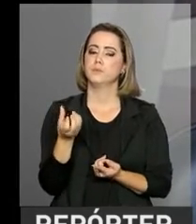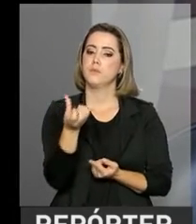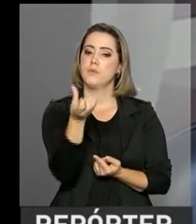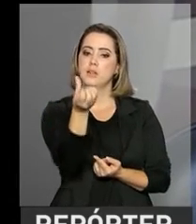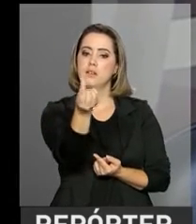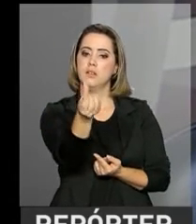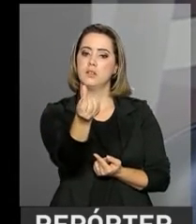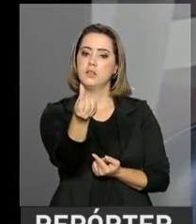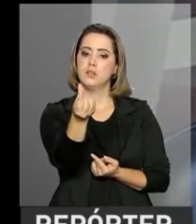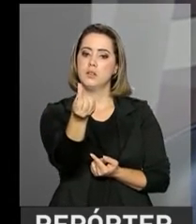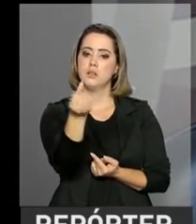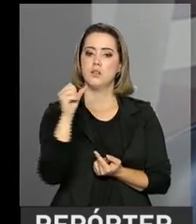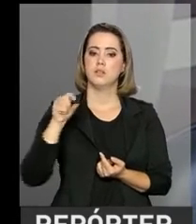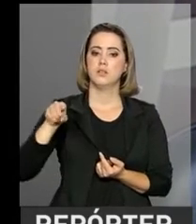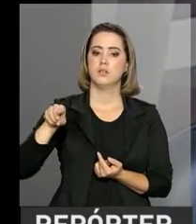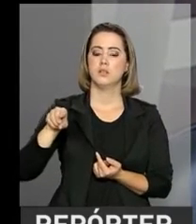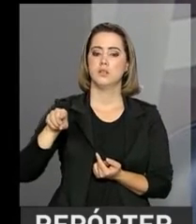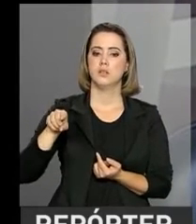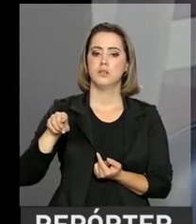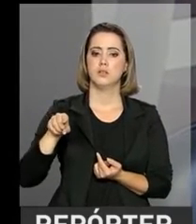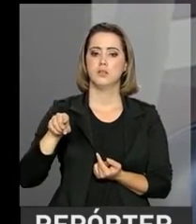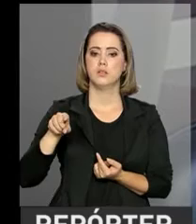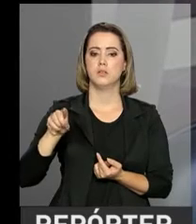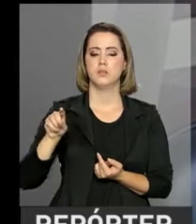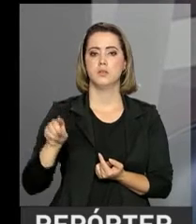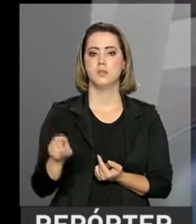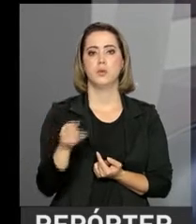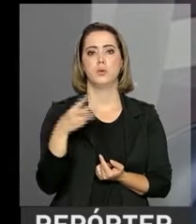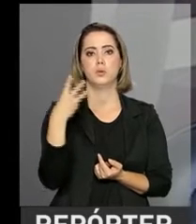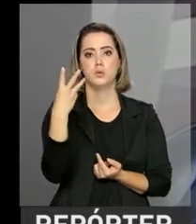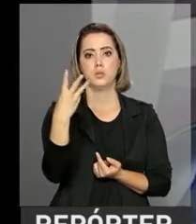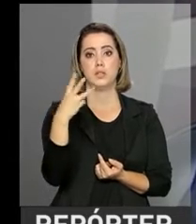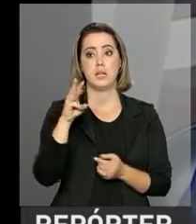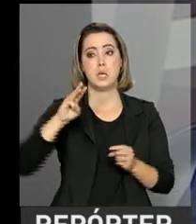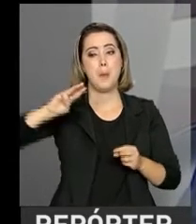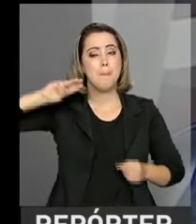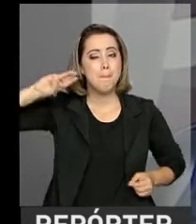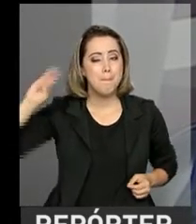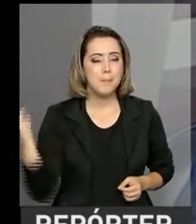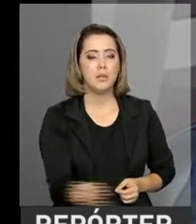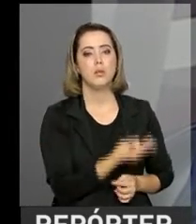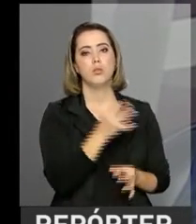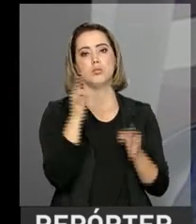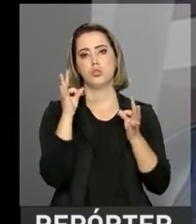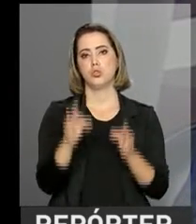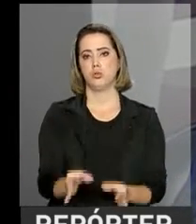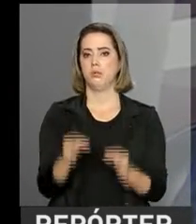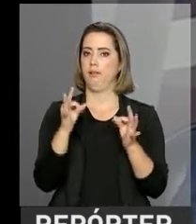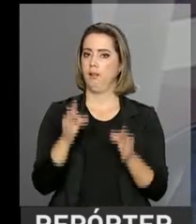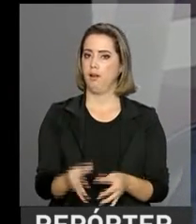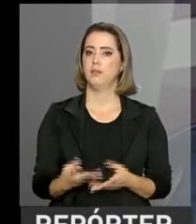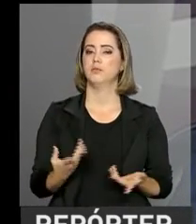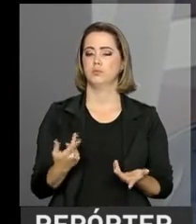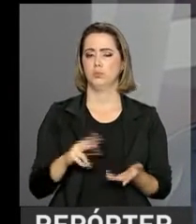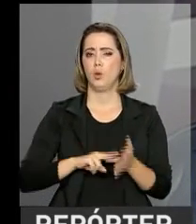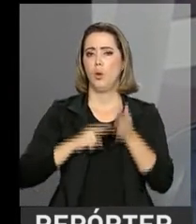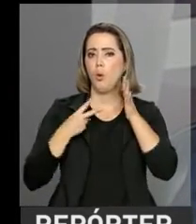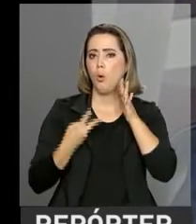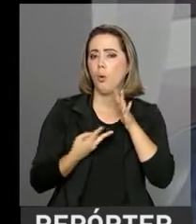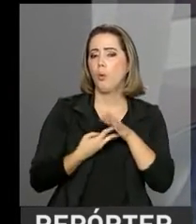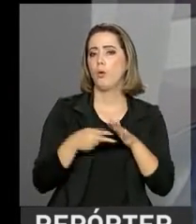,3 milhões de toneladas. E respondeu por 7